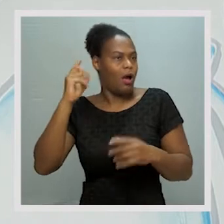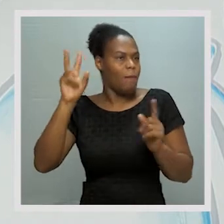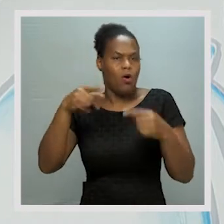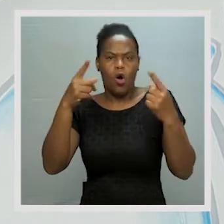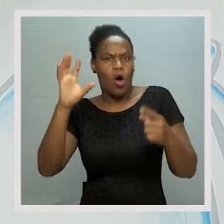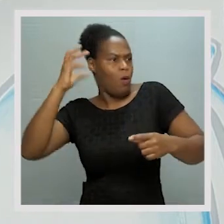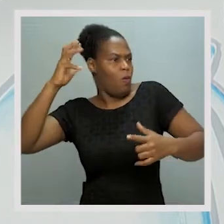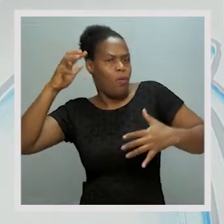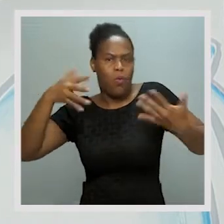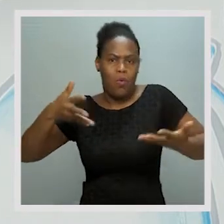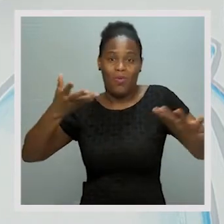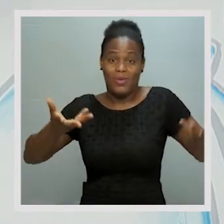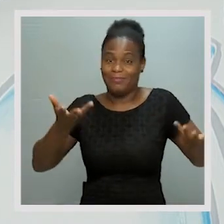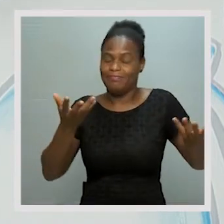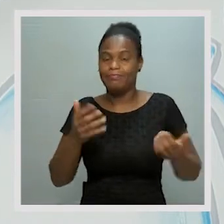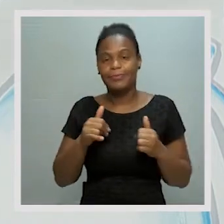ouvirmos aquela música assim,